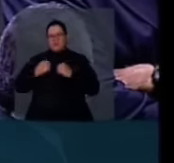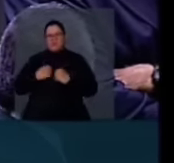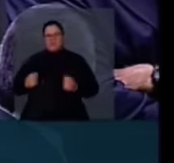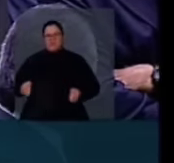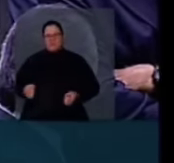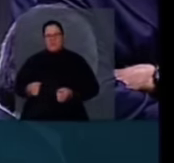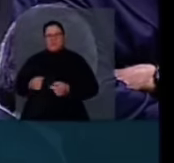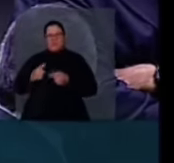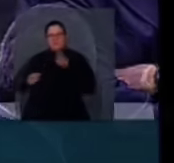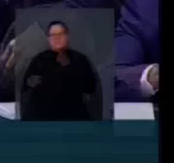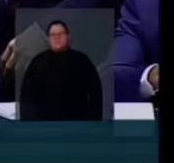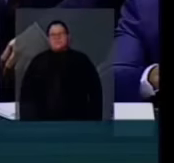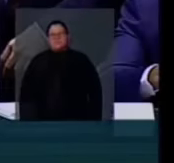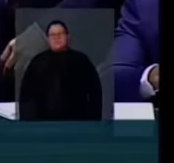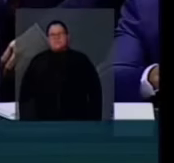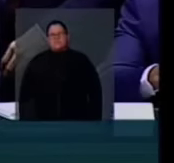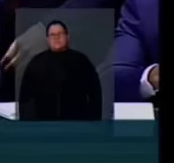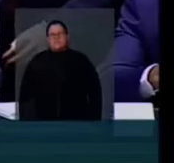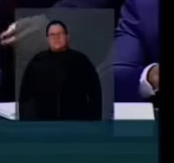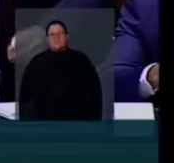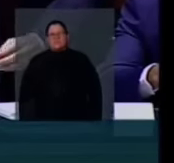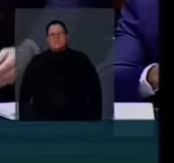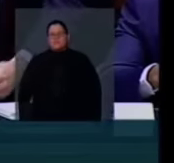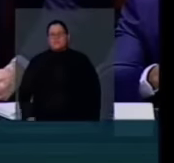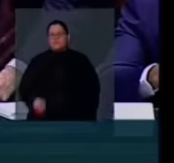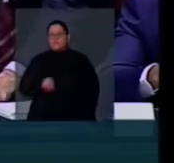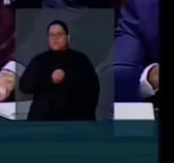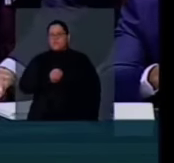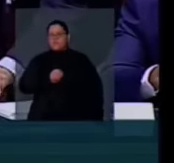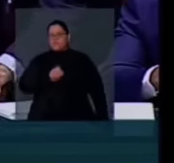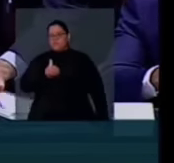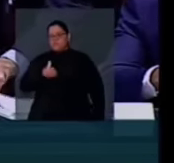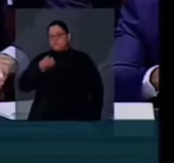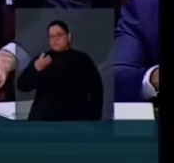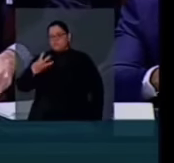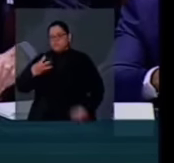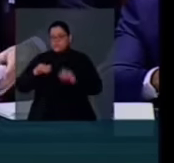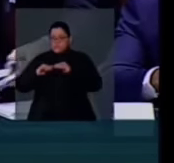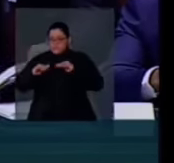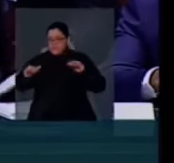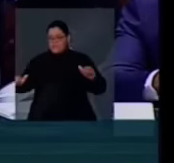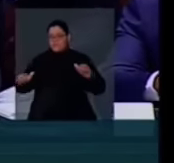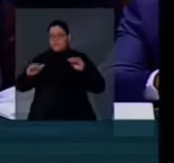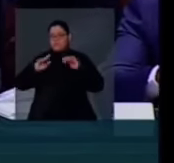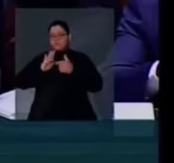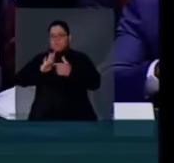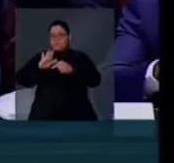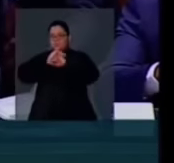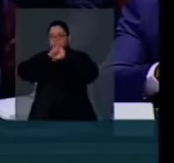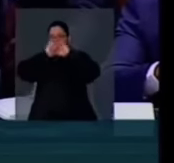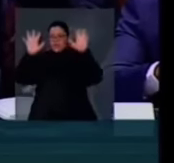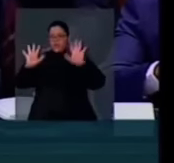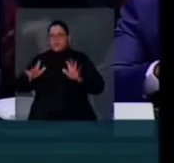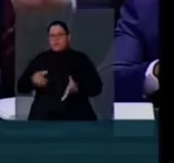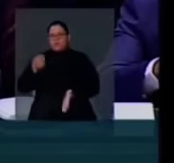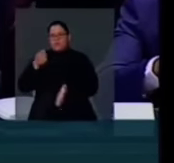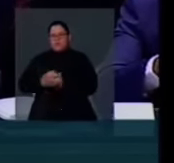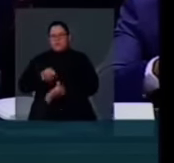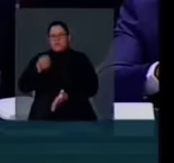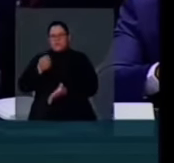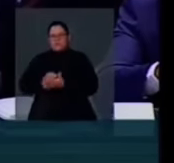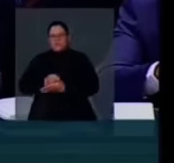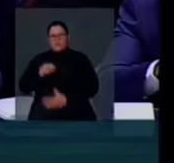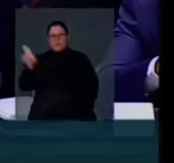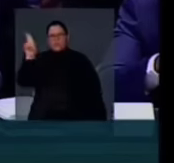em desacordo com o regimento interno da Câmara. O ato 63 da mesa é muito claro. É obrigatório o uso de